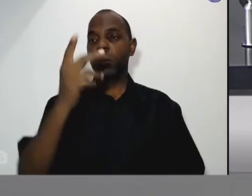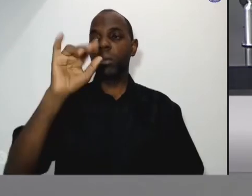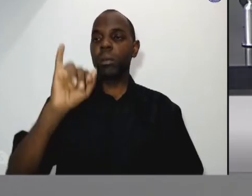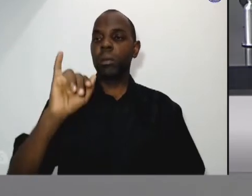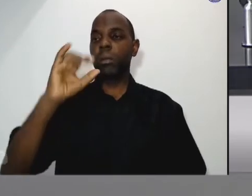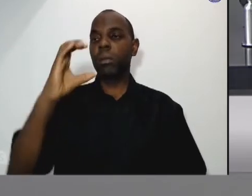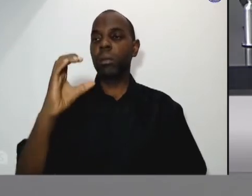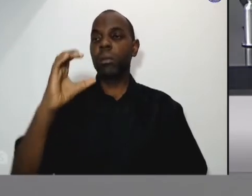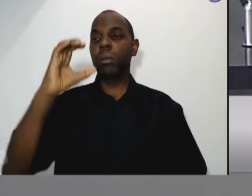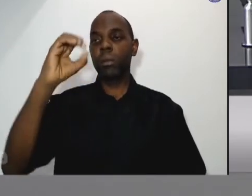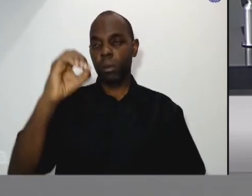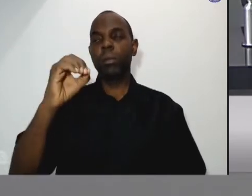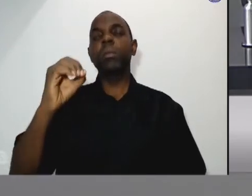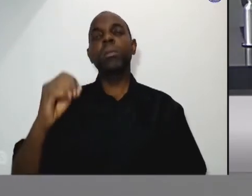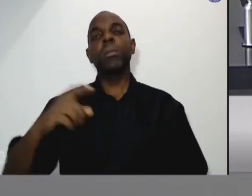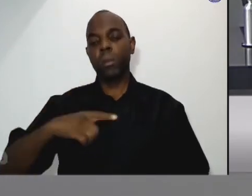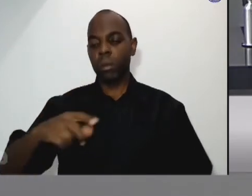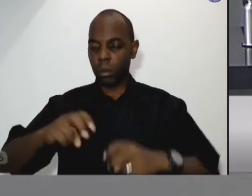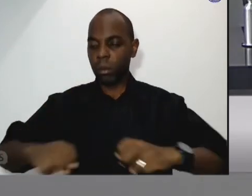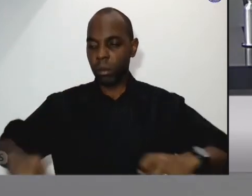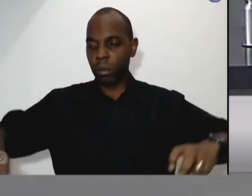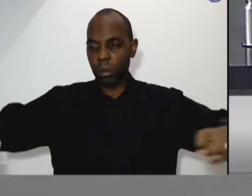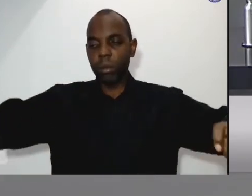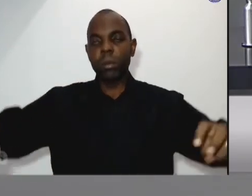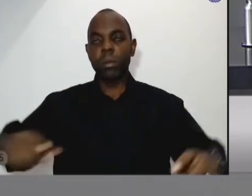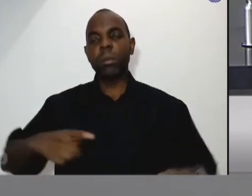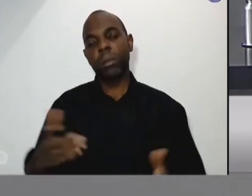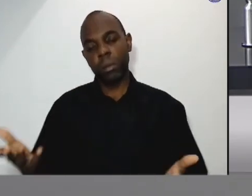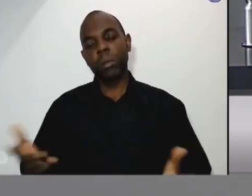seja bem vindo não só a São Pio X né Padre Chico